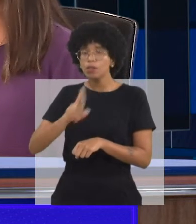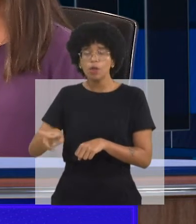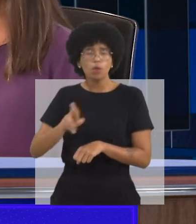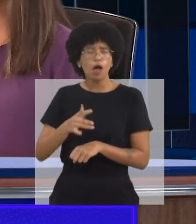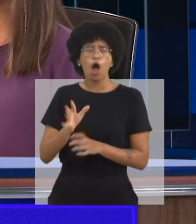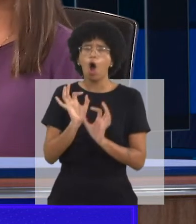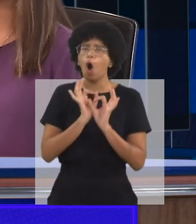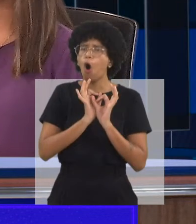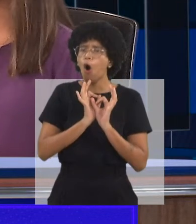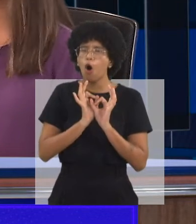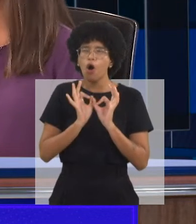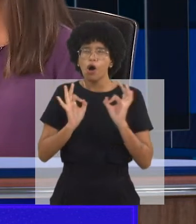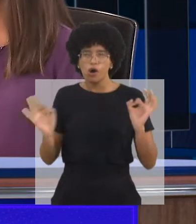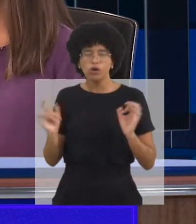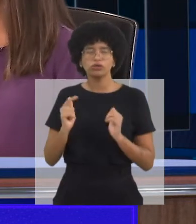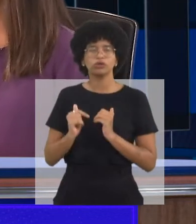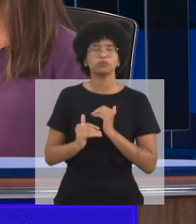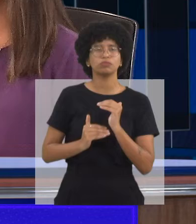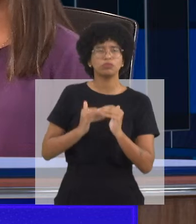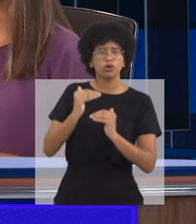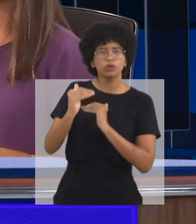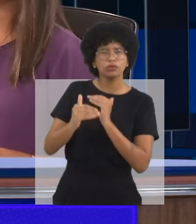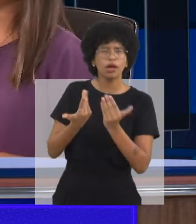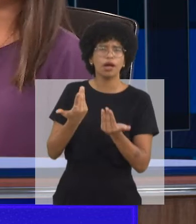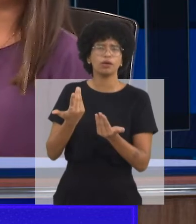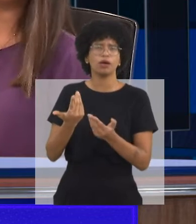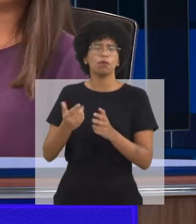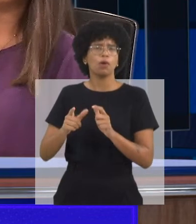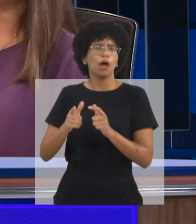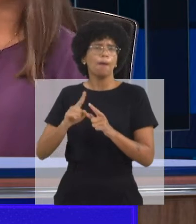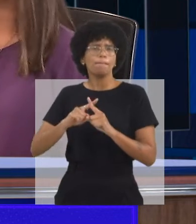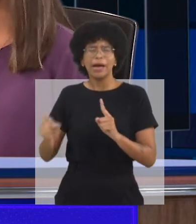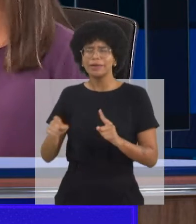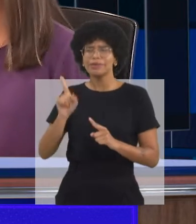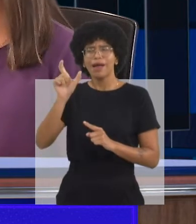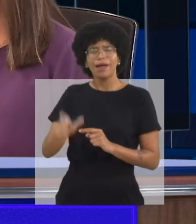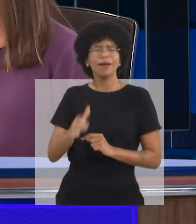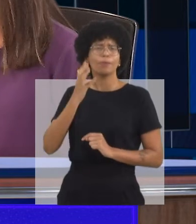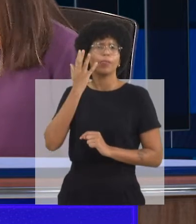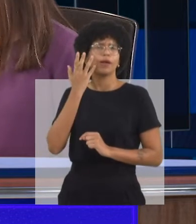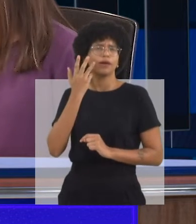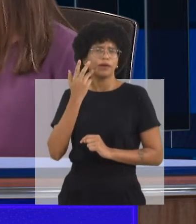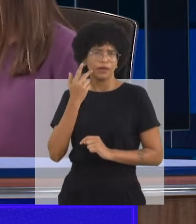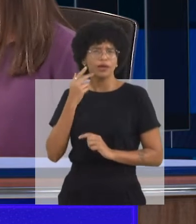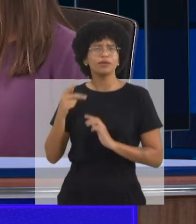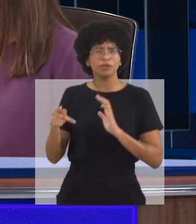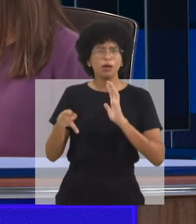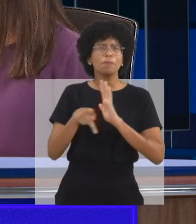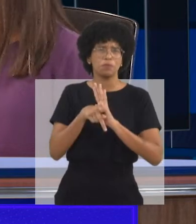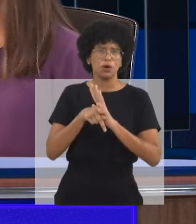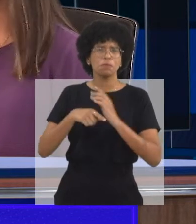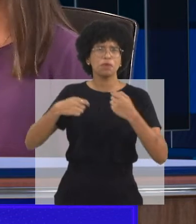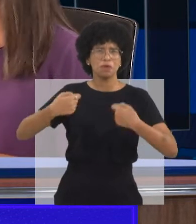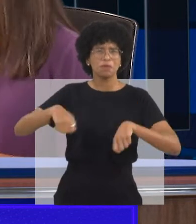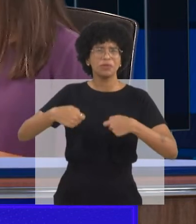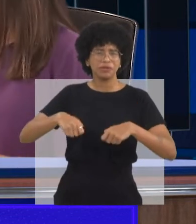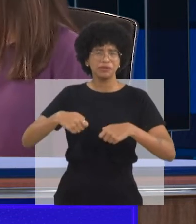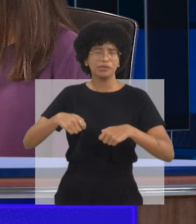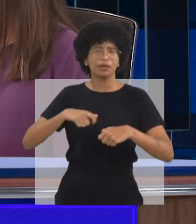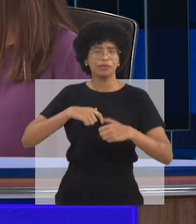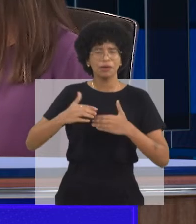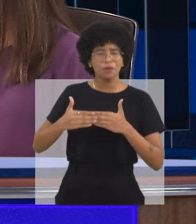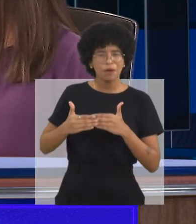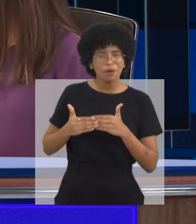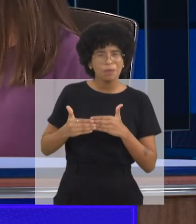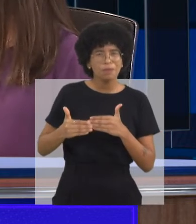problema de linguagem, está com problema de socialização, gosta de ficar muito isoladinha, anda muito nas pontas dos pés, eu costumo dizer assim, vai